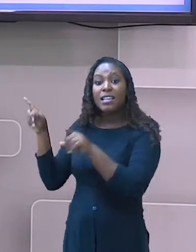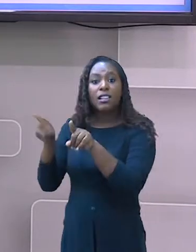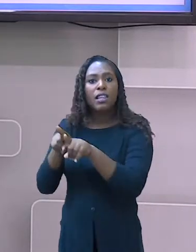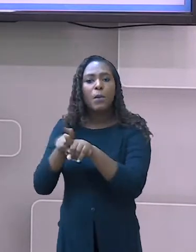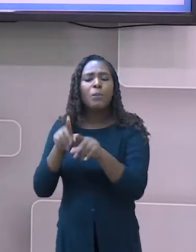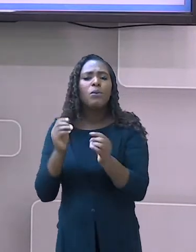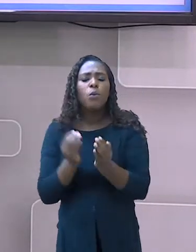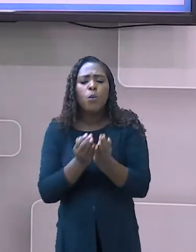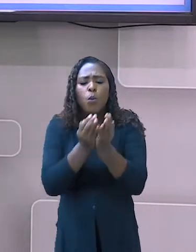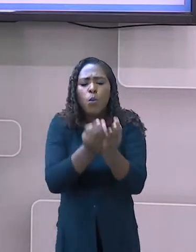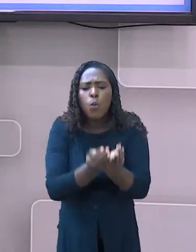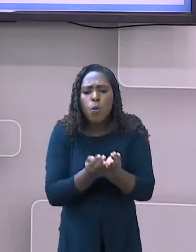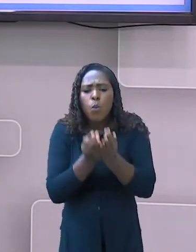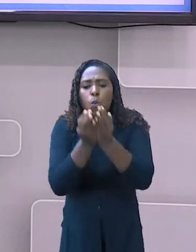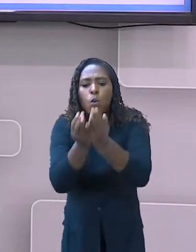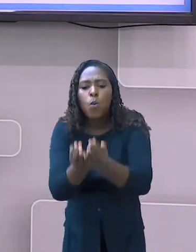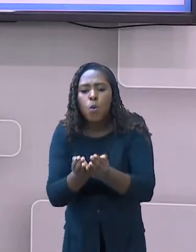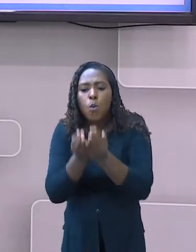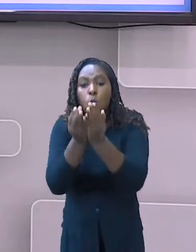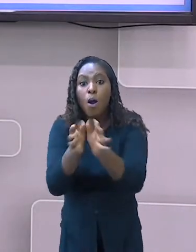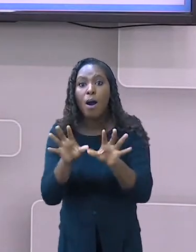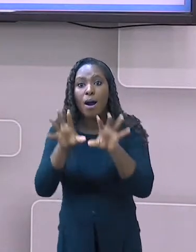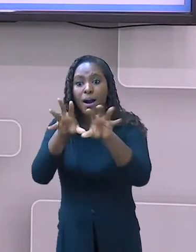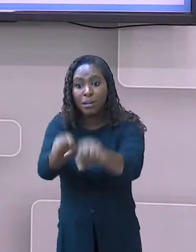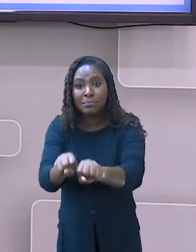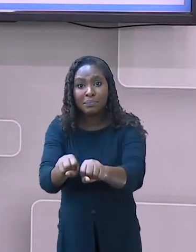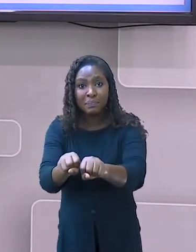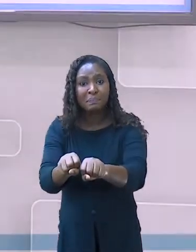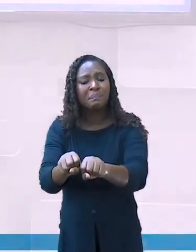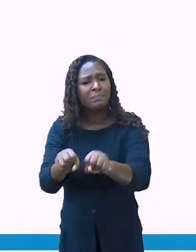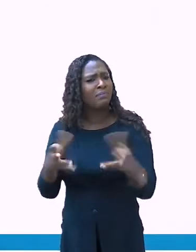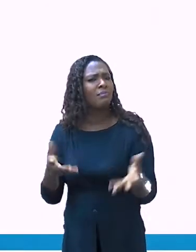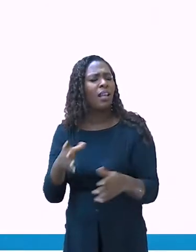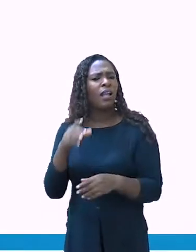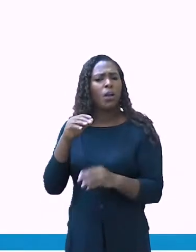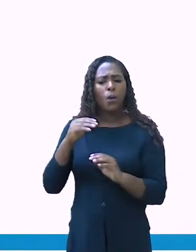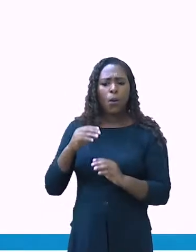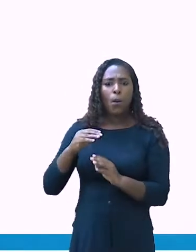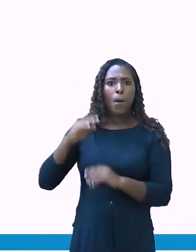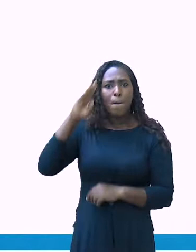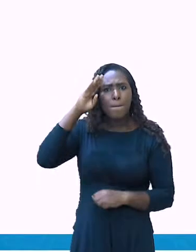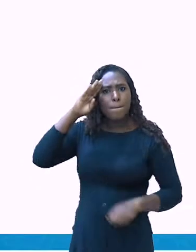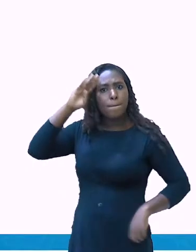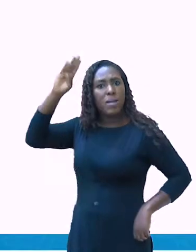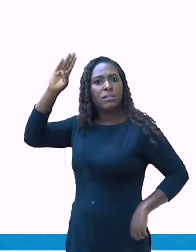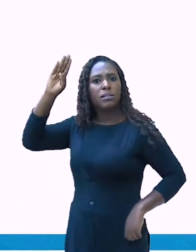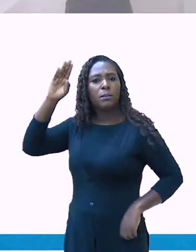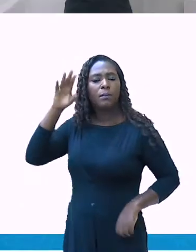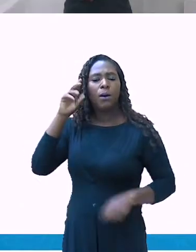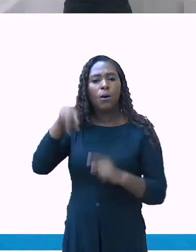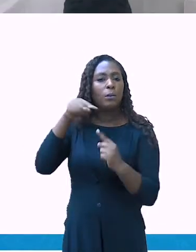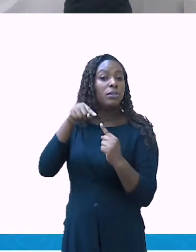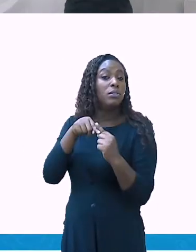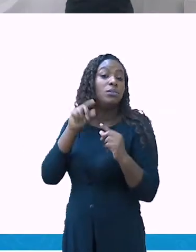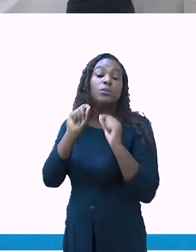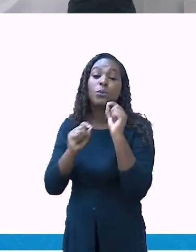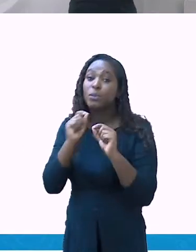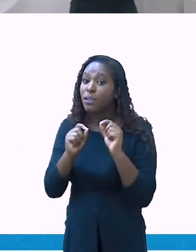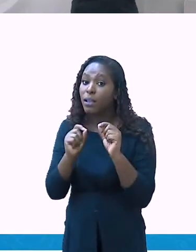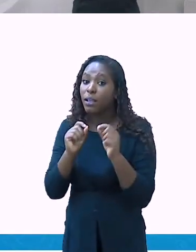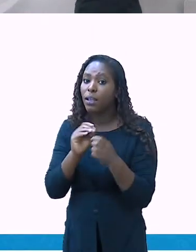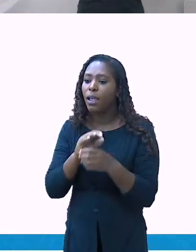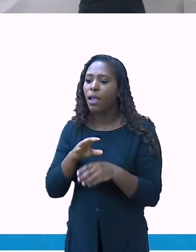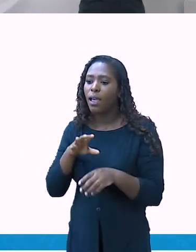grandes navegações e tinha como os principais objetivos a obtenção de riquezas com